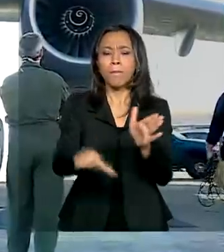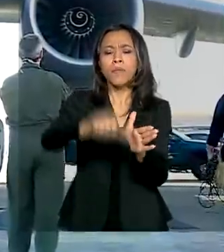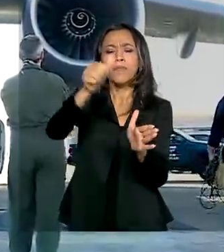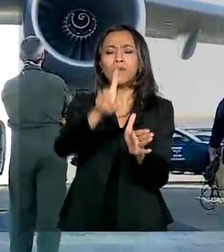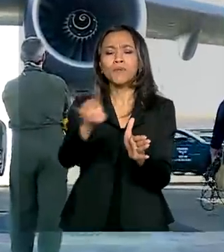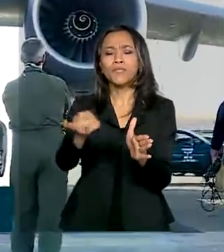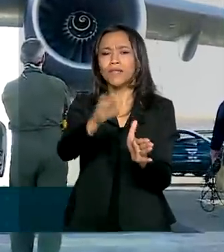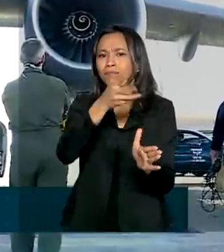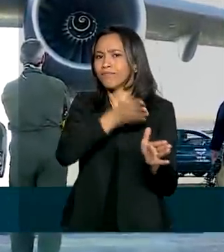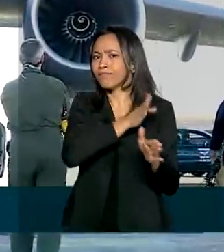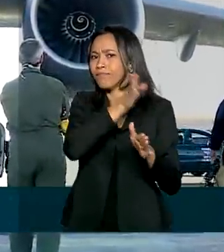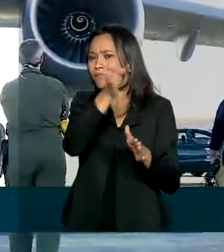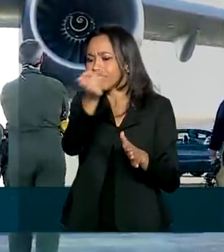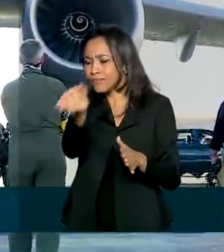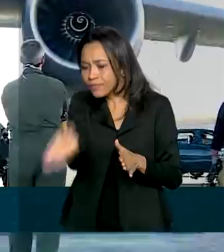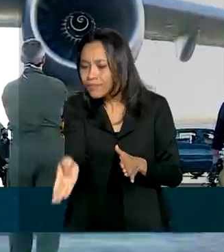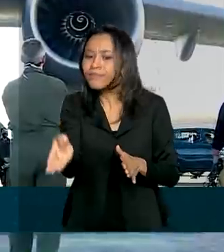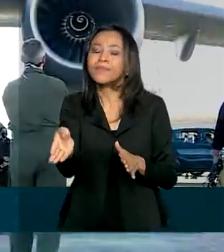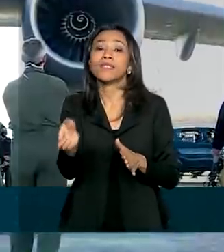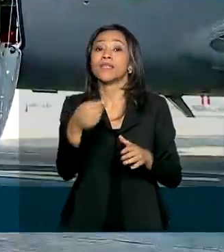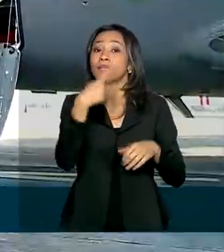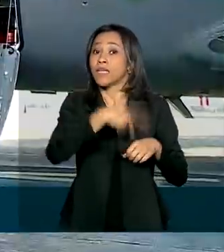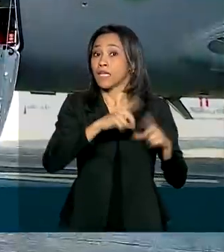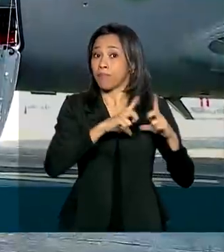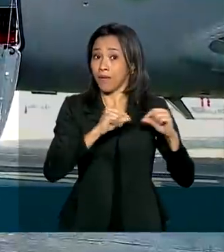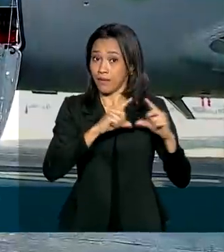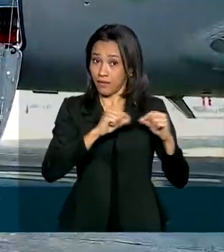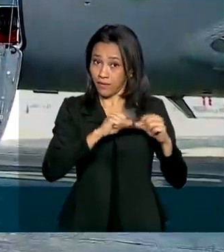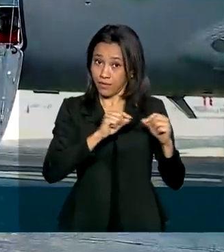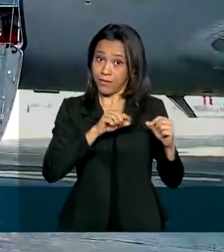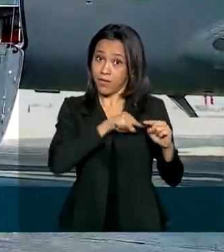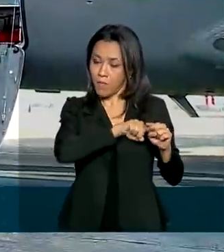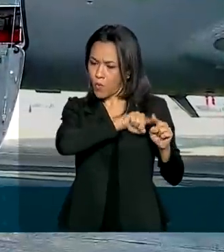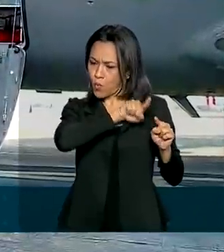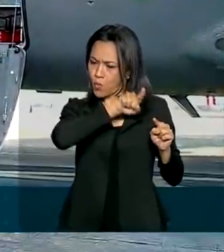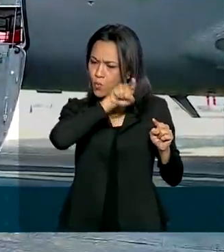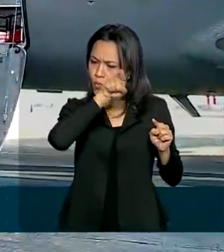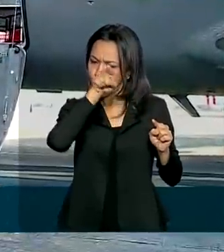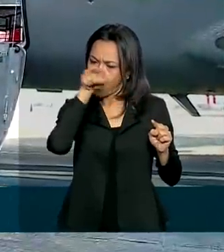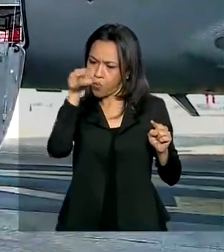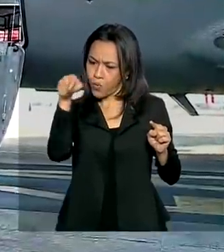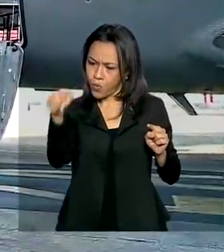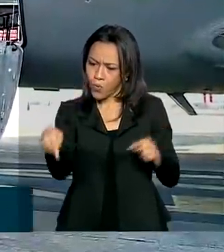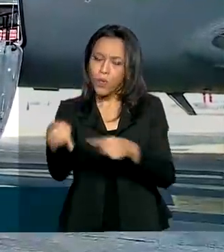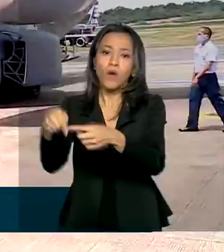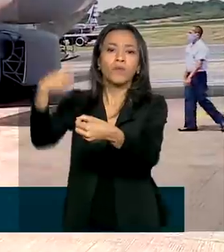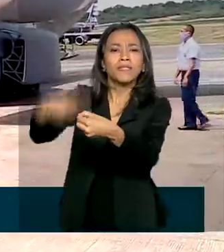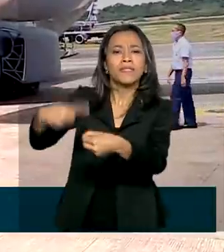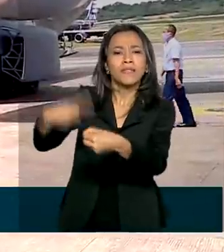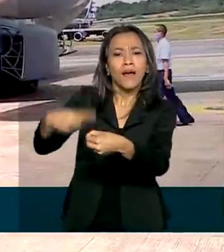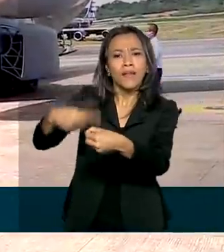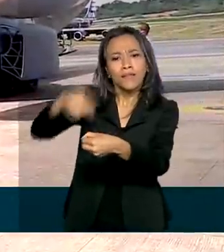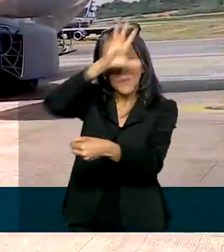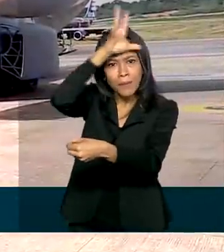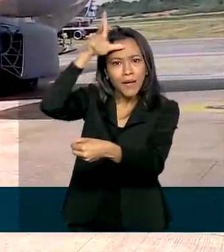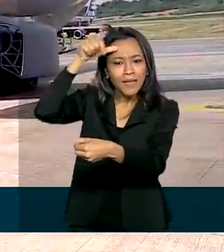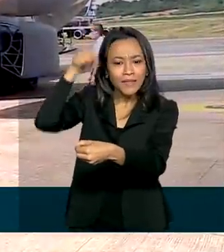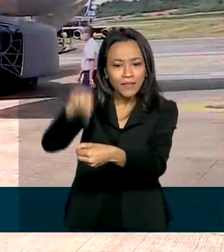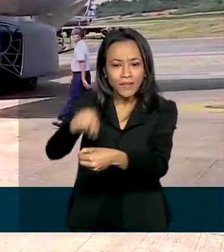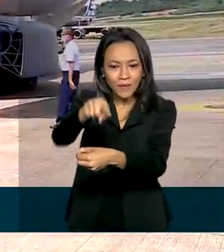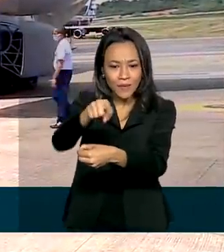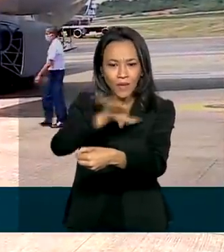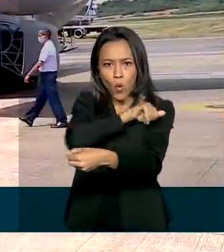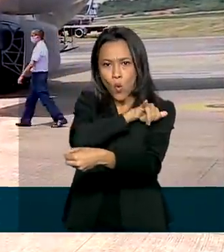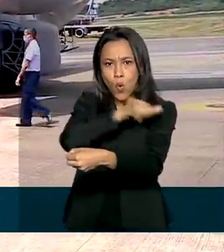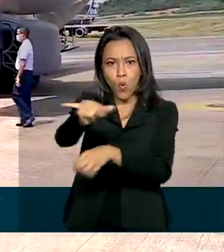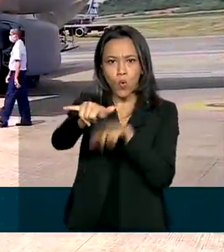comitiva interministerial saiu de Brasília, com destino a São Gabriel da Cachoeira, no Amazonas, no KC-390,